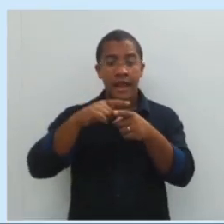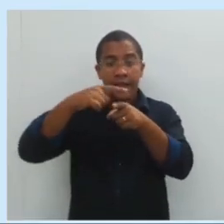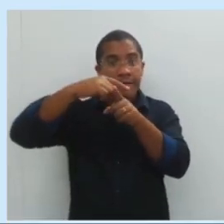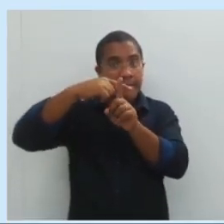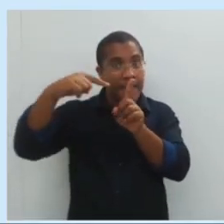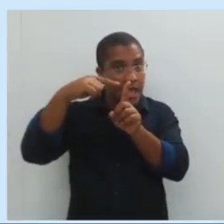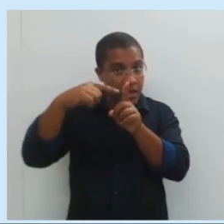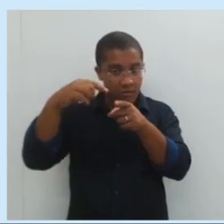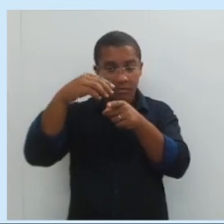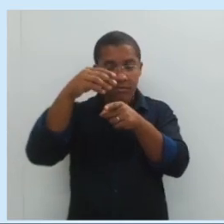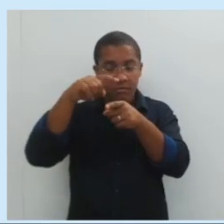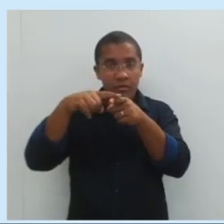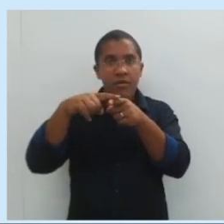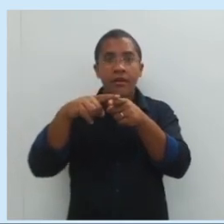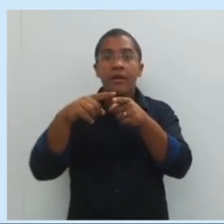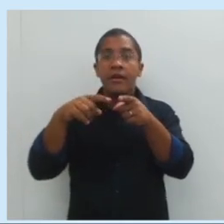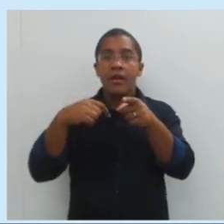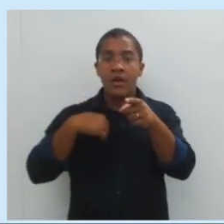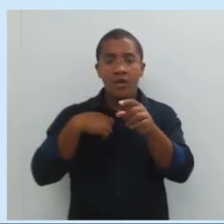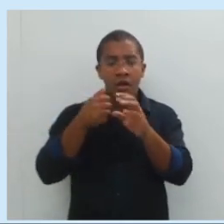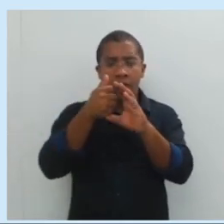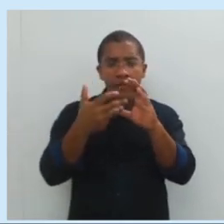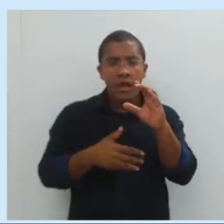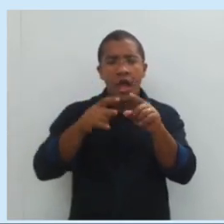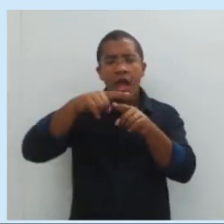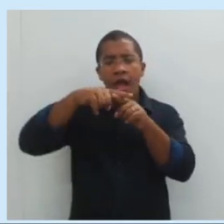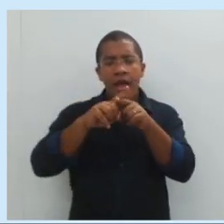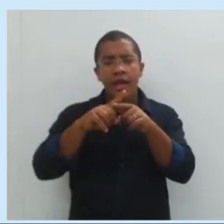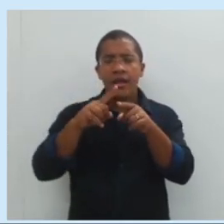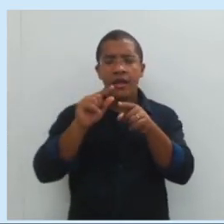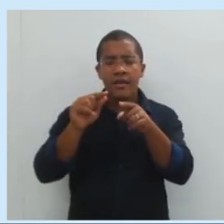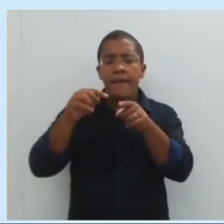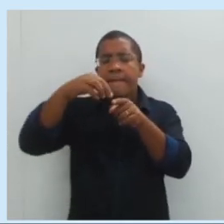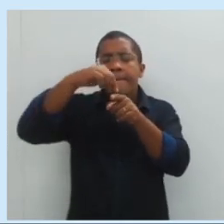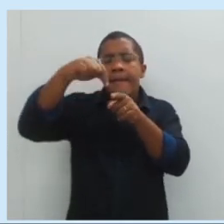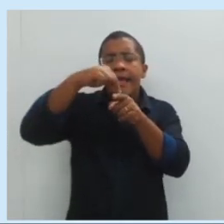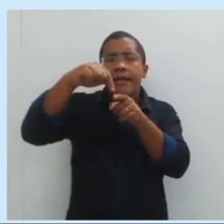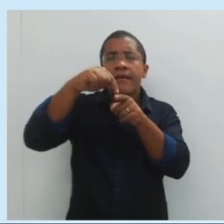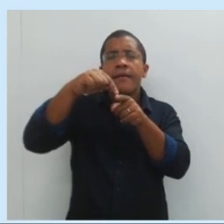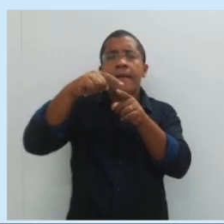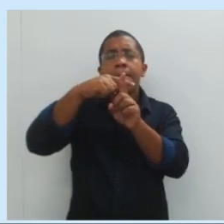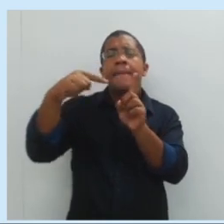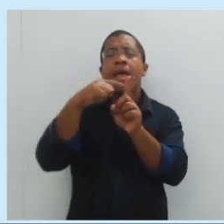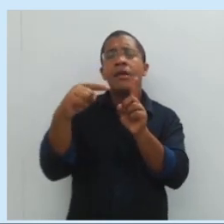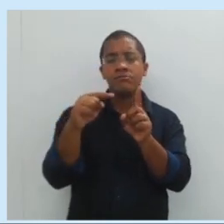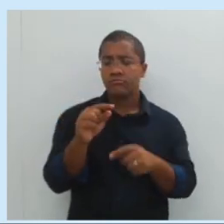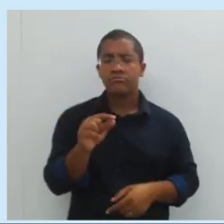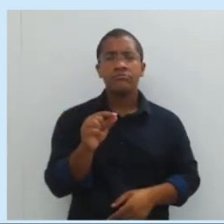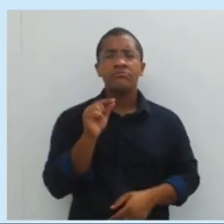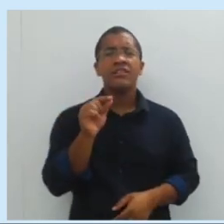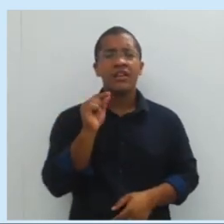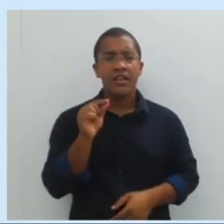classificar alavanca, eu preciso ter a ideia de quem está no meio. Ou é o ponto